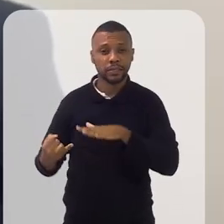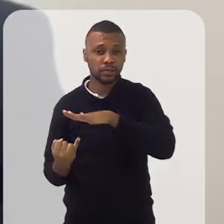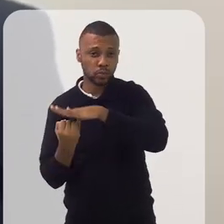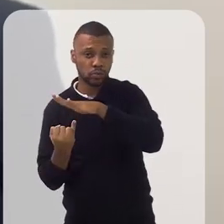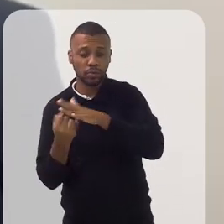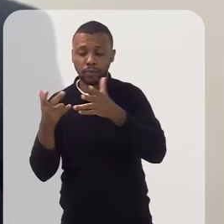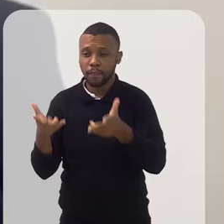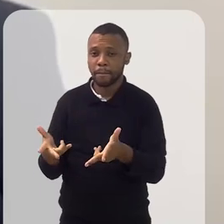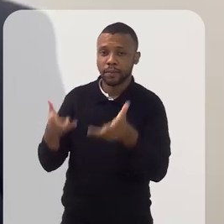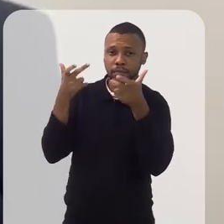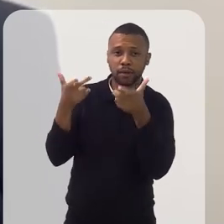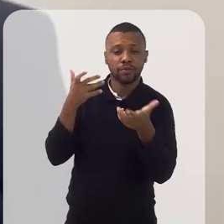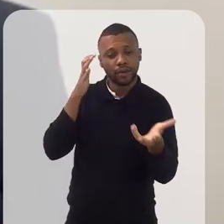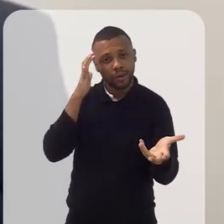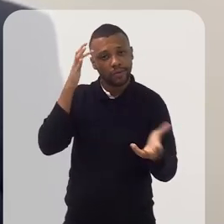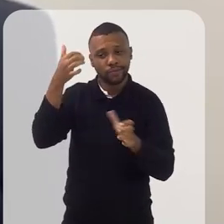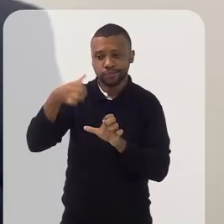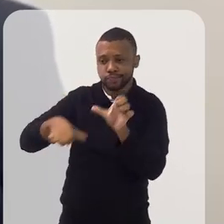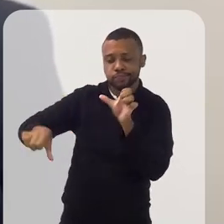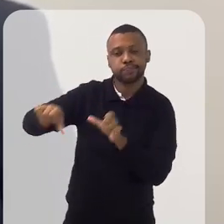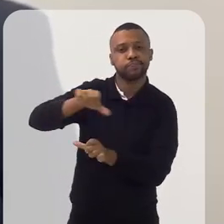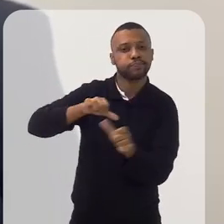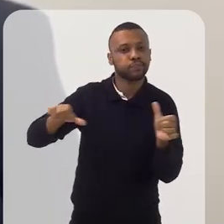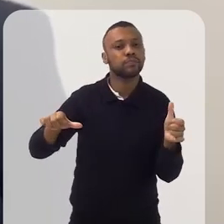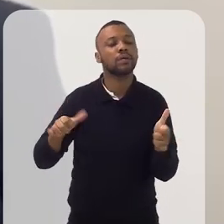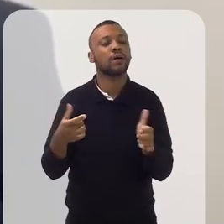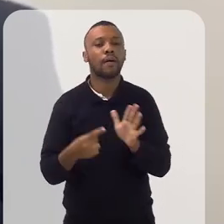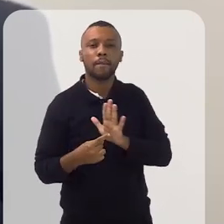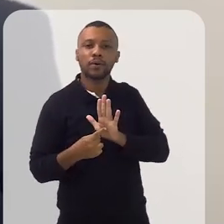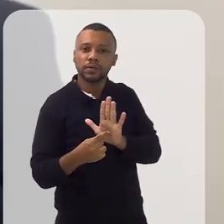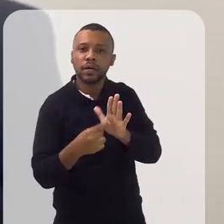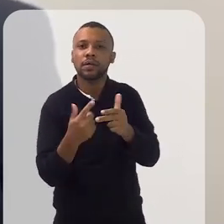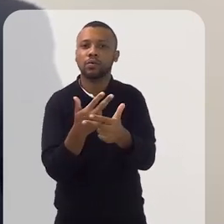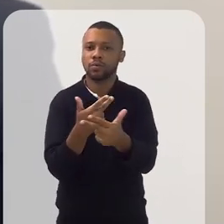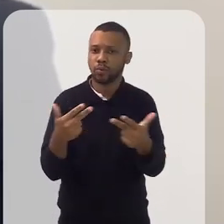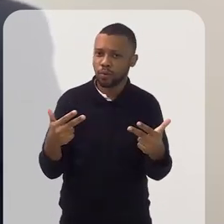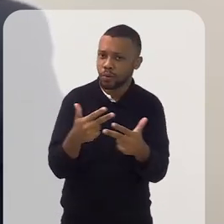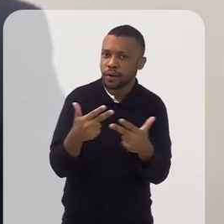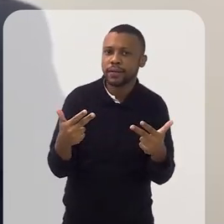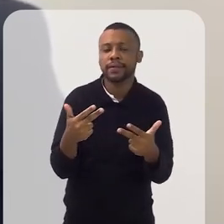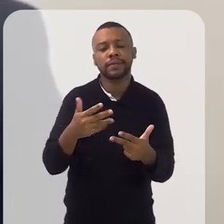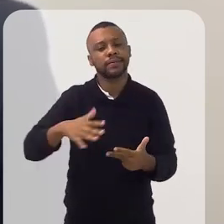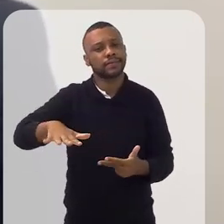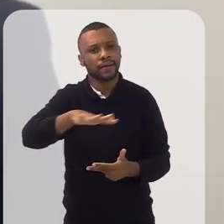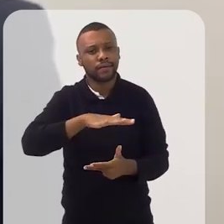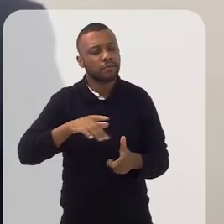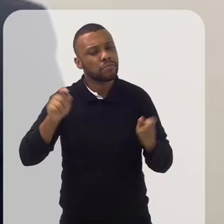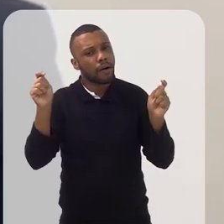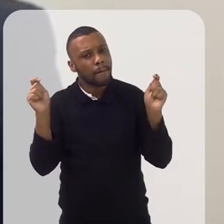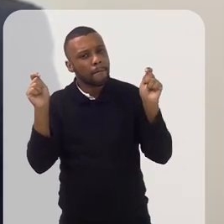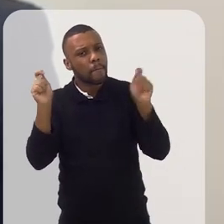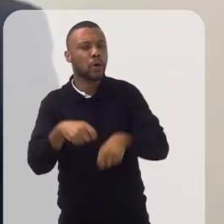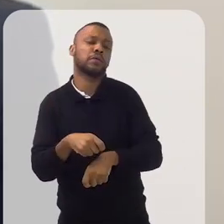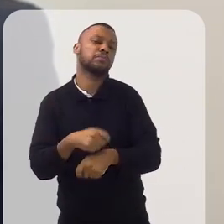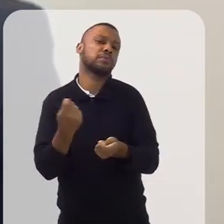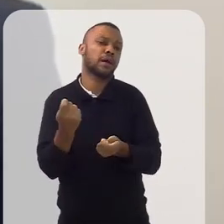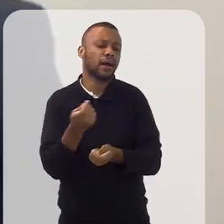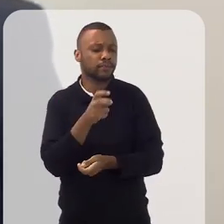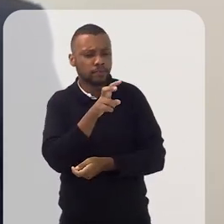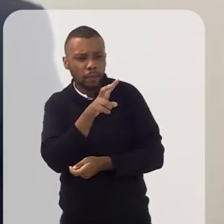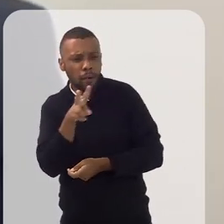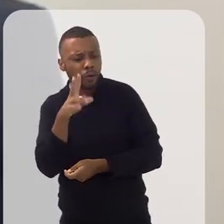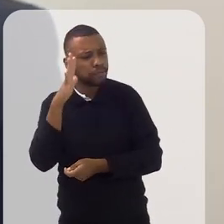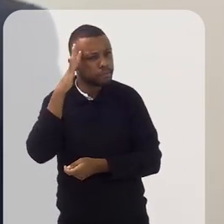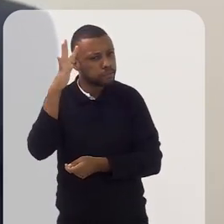enxergaram de mudar realidades e de eventualmente trazer questões que estavam ali como possibilidades